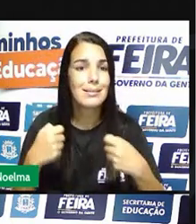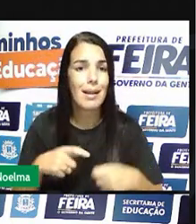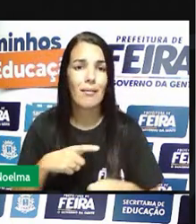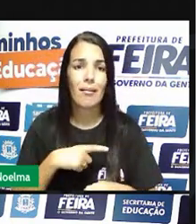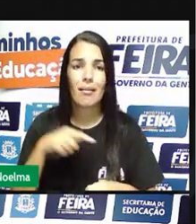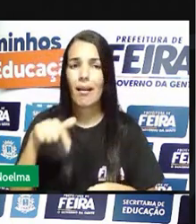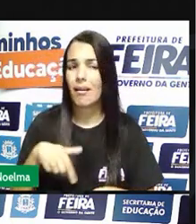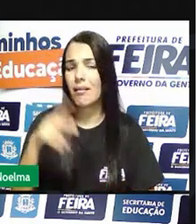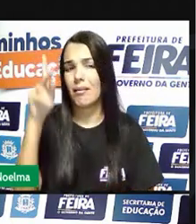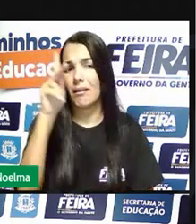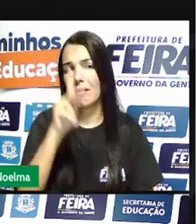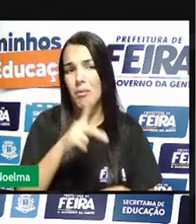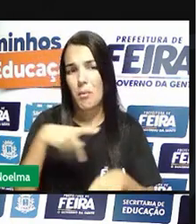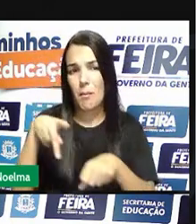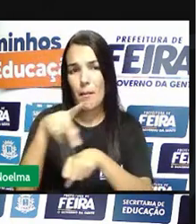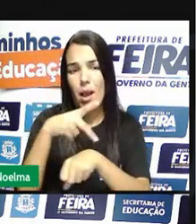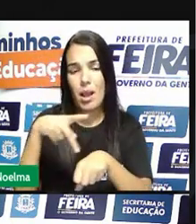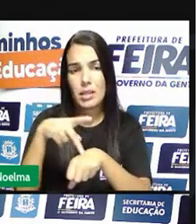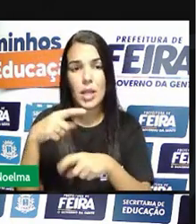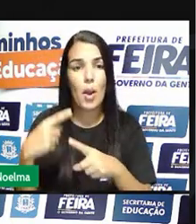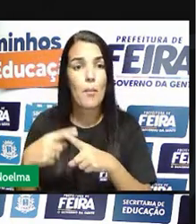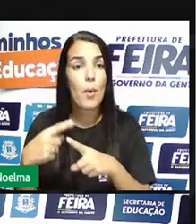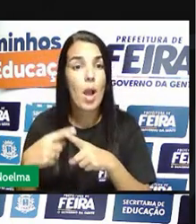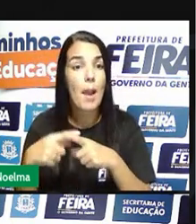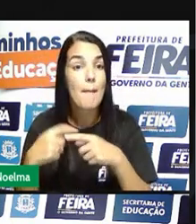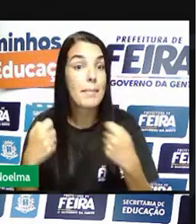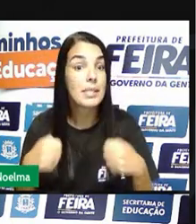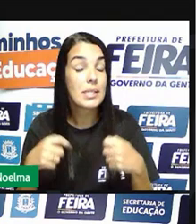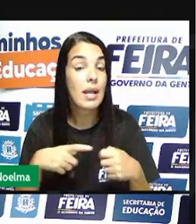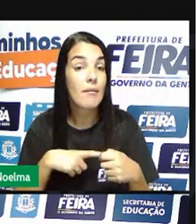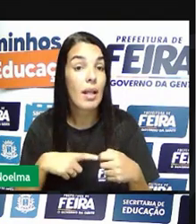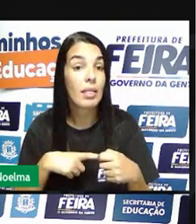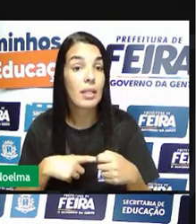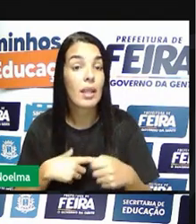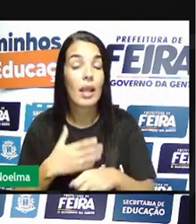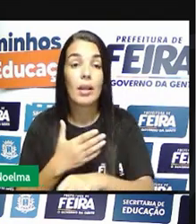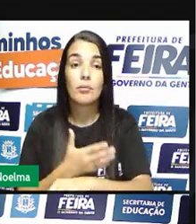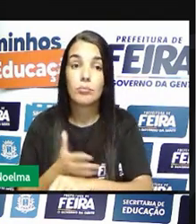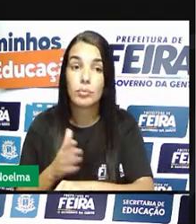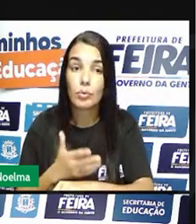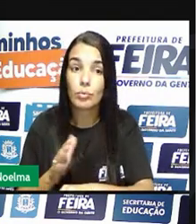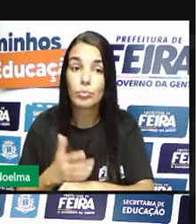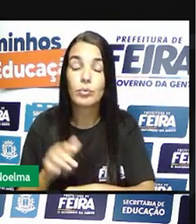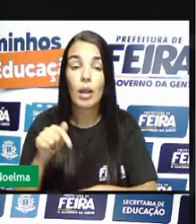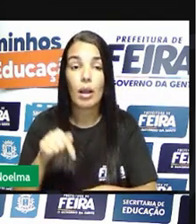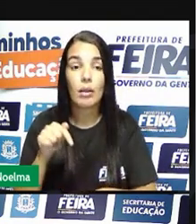eles proibiam a produção de tecidos é um exemplo